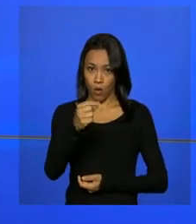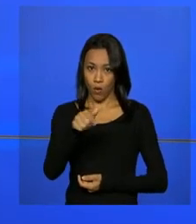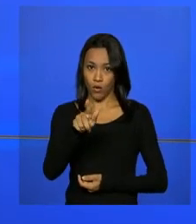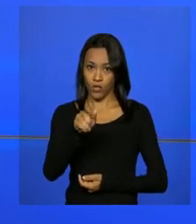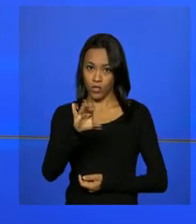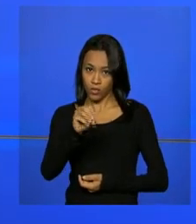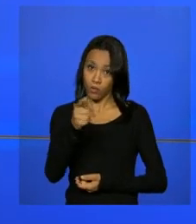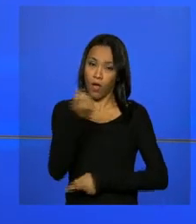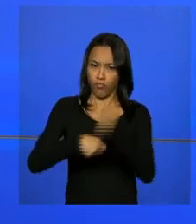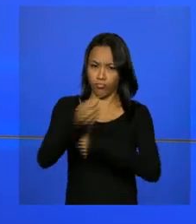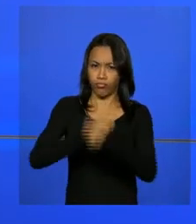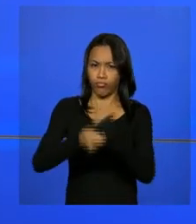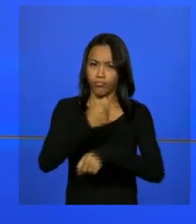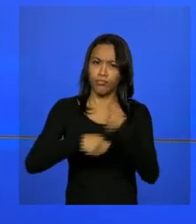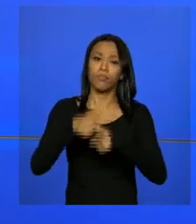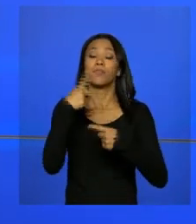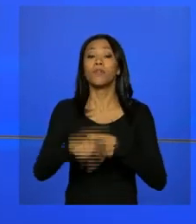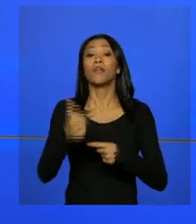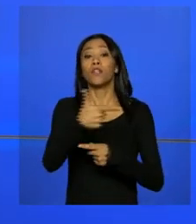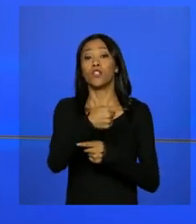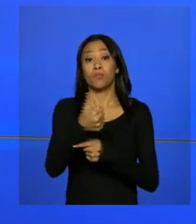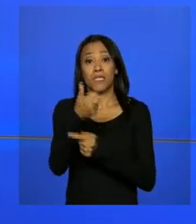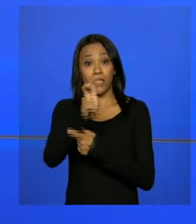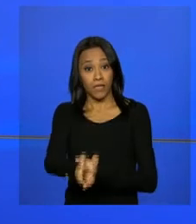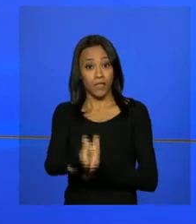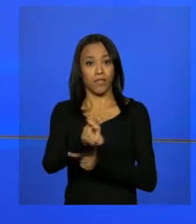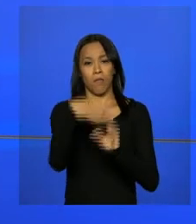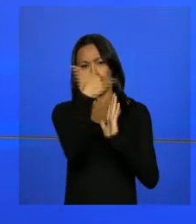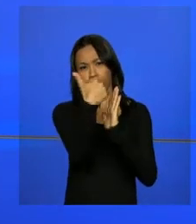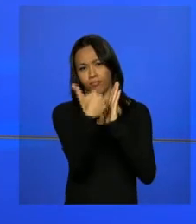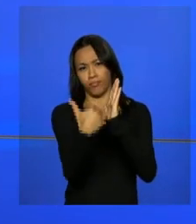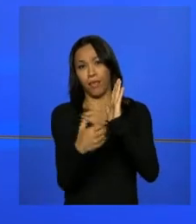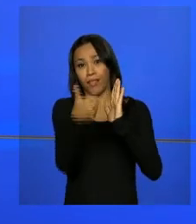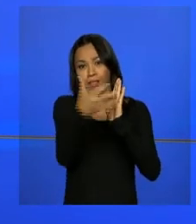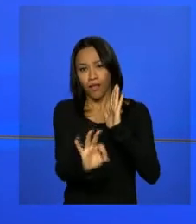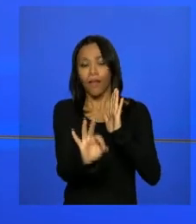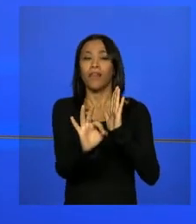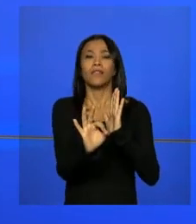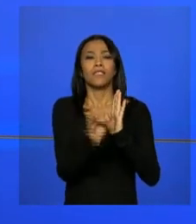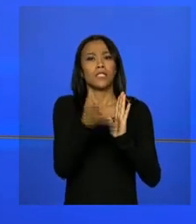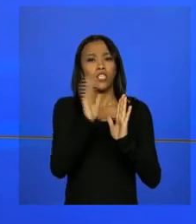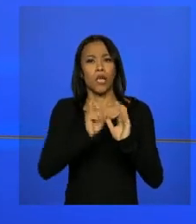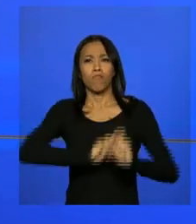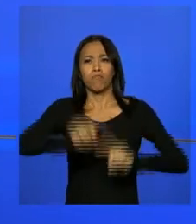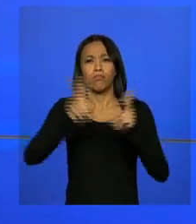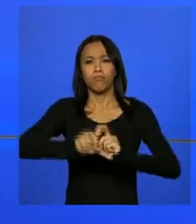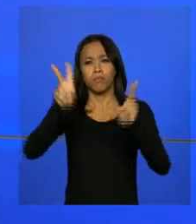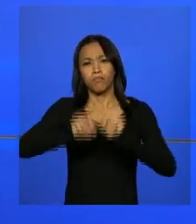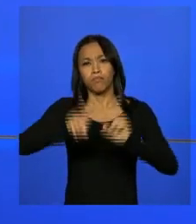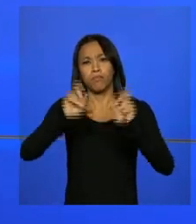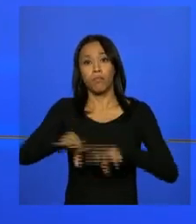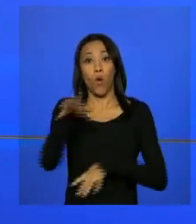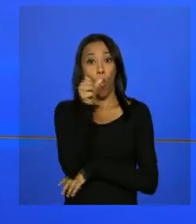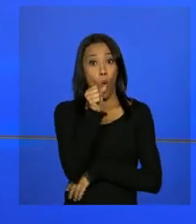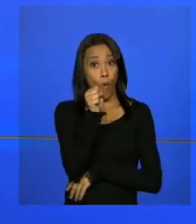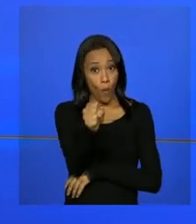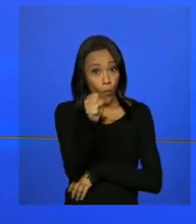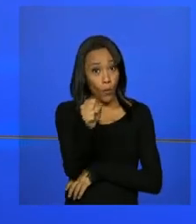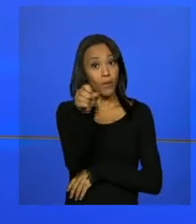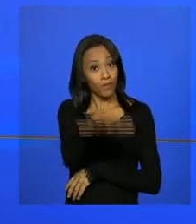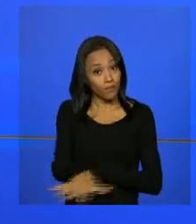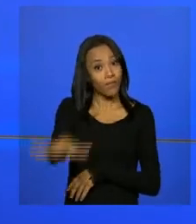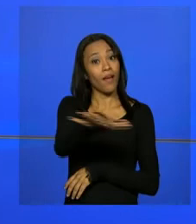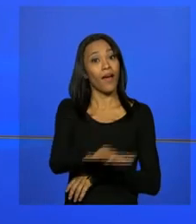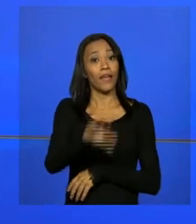exportações brasileiras em 2015. Na lista dos 10 produtos com maior volume de exportações, oito são ligados ao